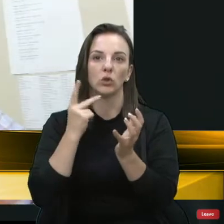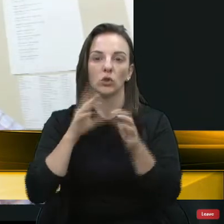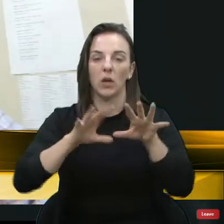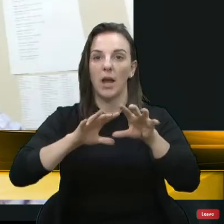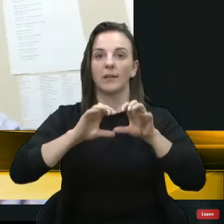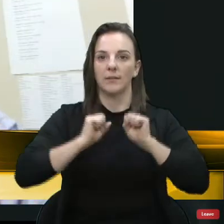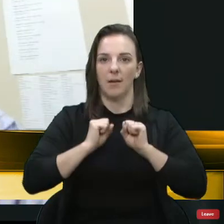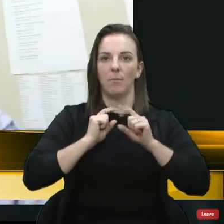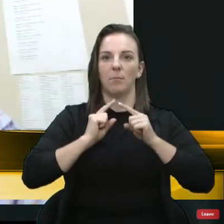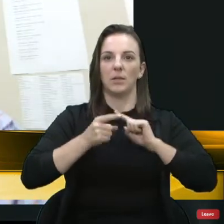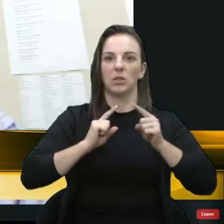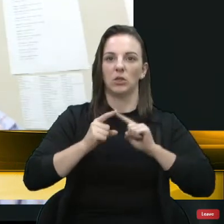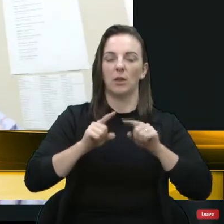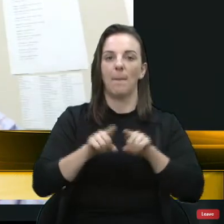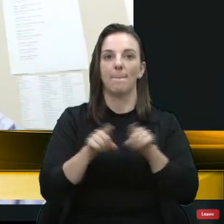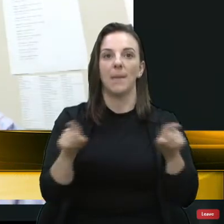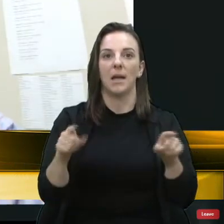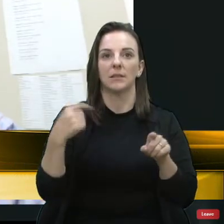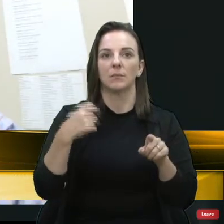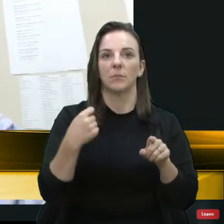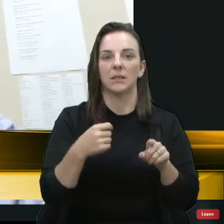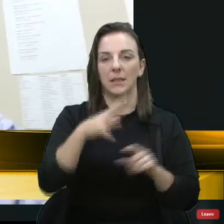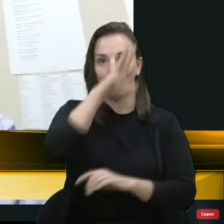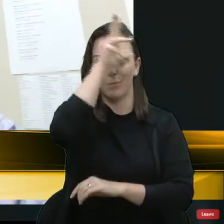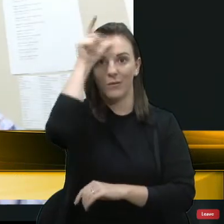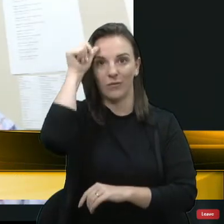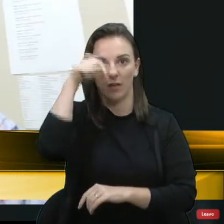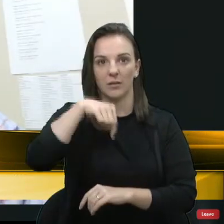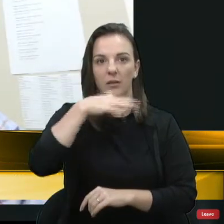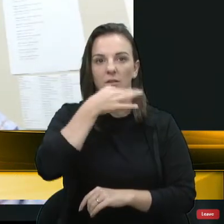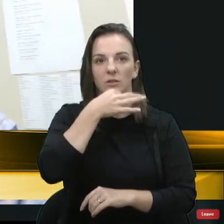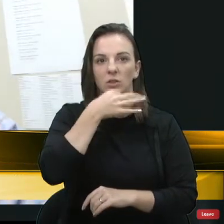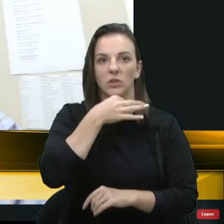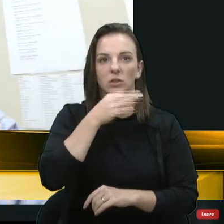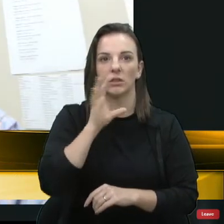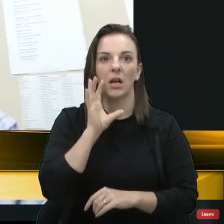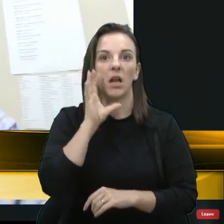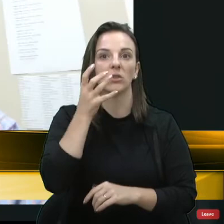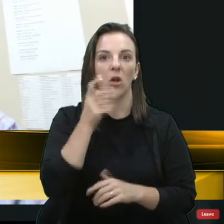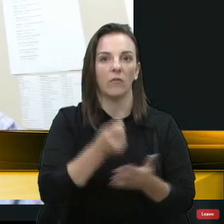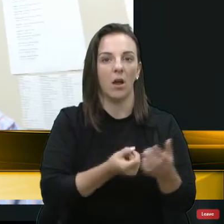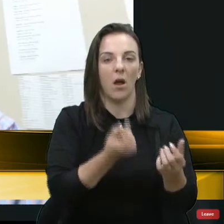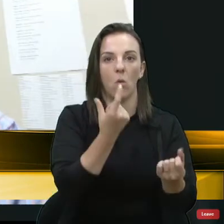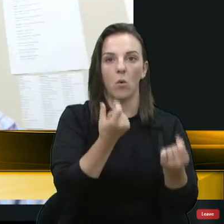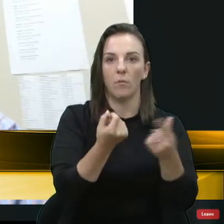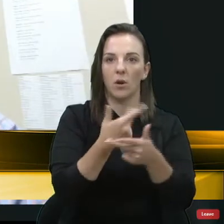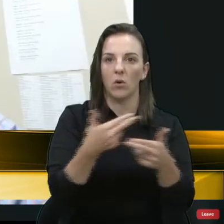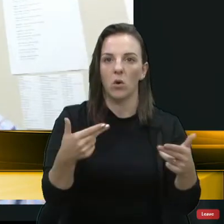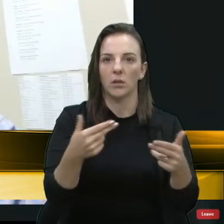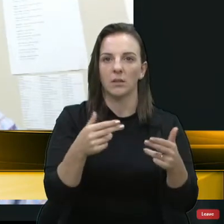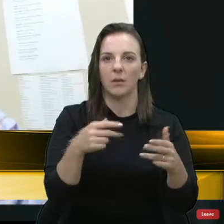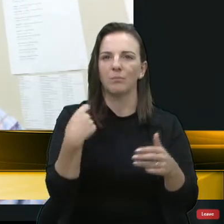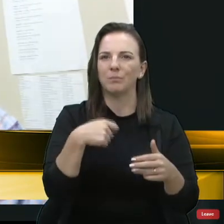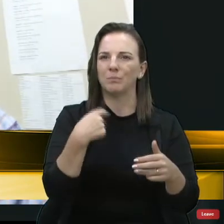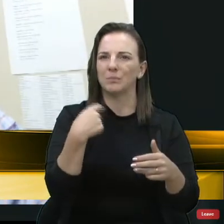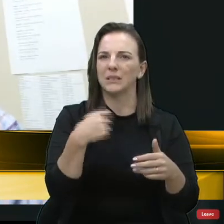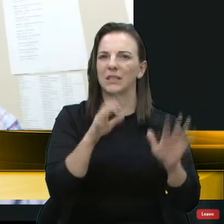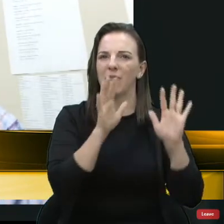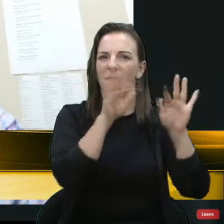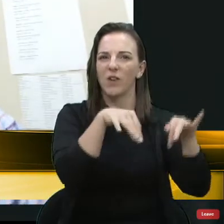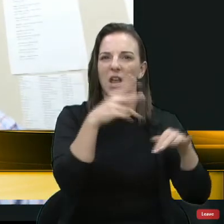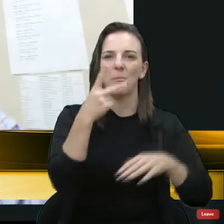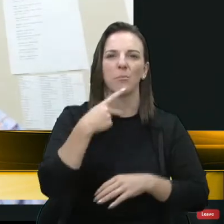indicação para o nosso prefeito de Caxias do Sul, nós temos que parar com essa politicagem. Eu acho que a gente tem que ter atitude,